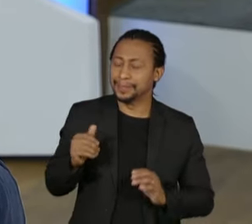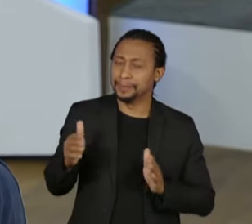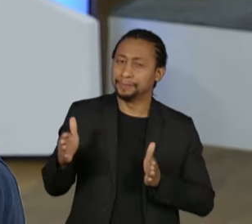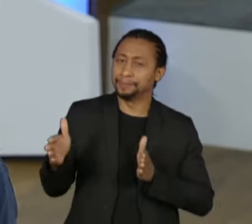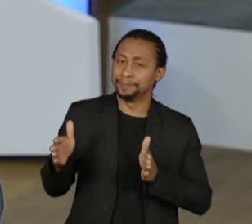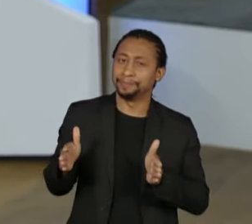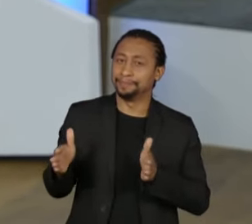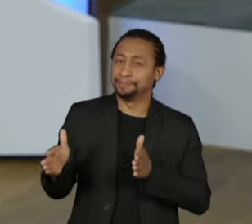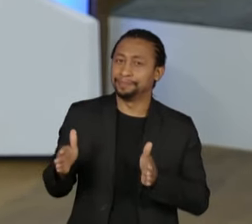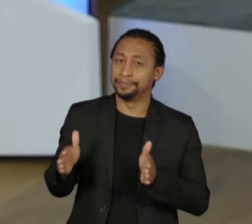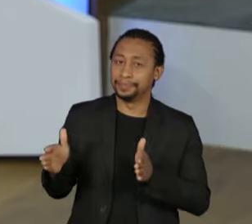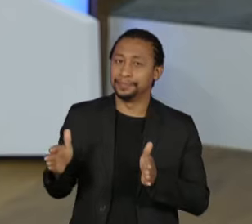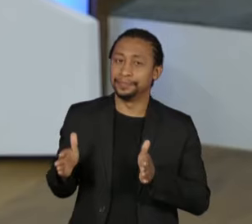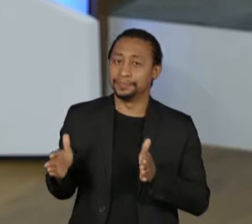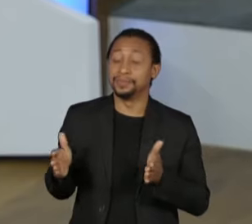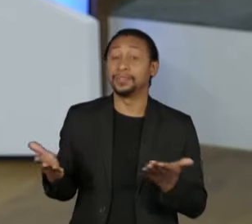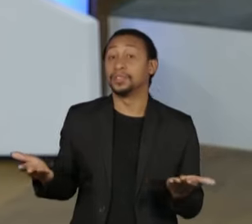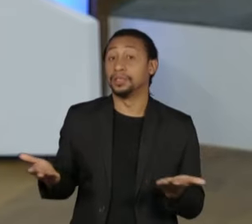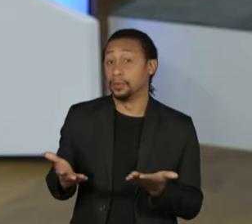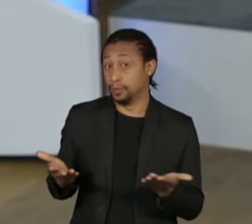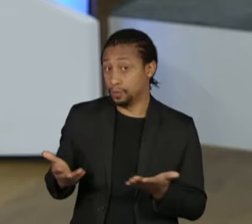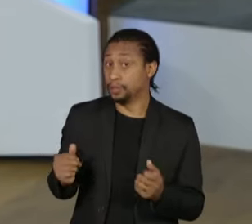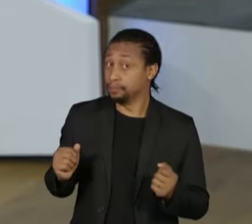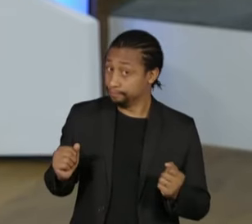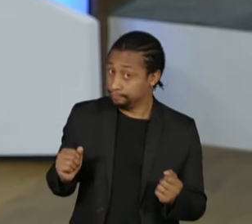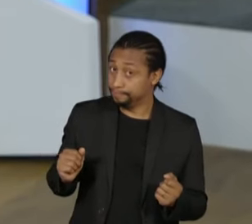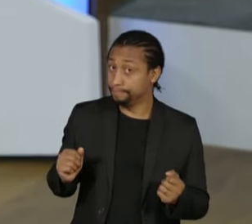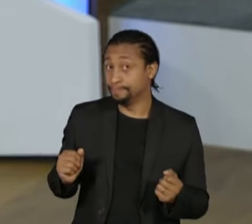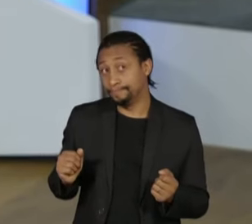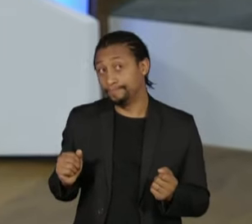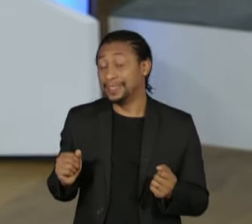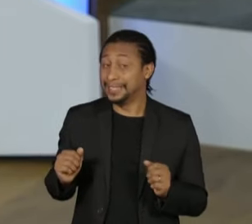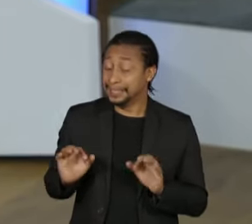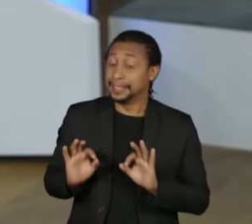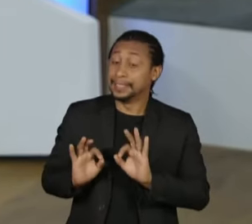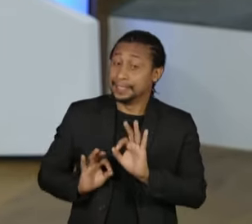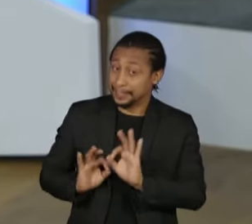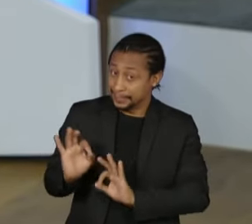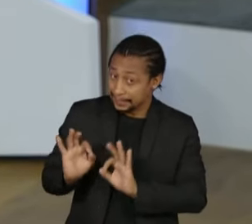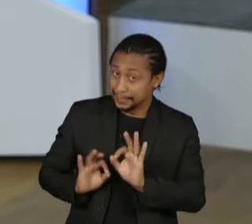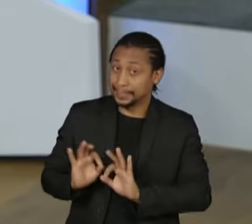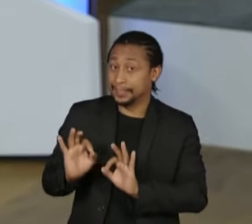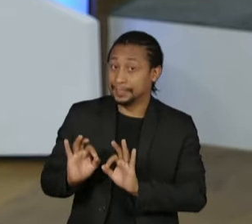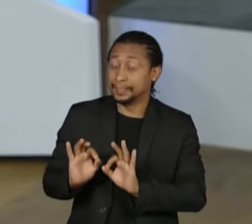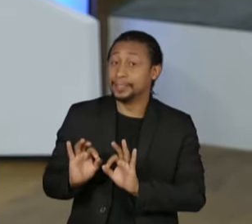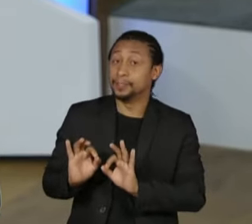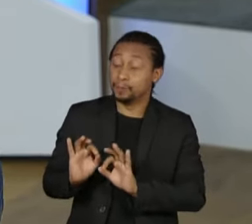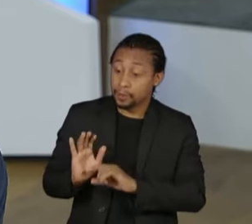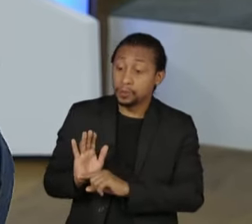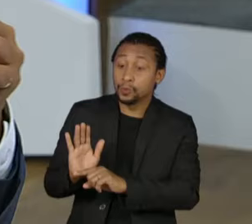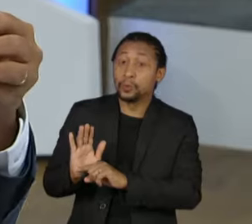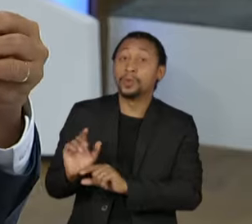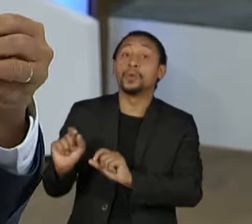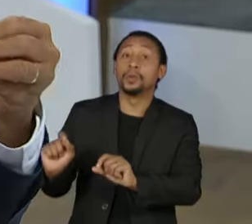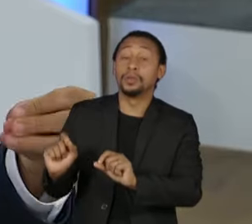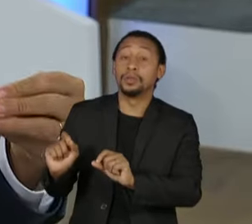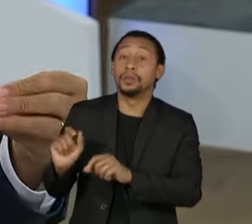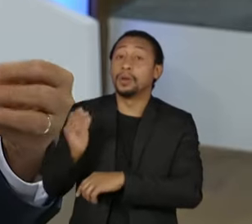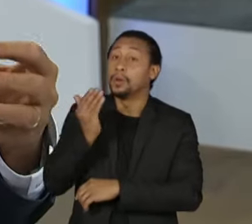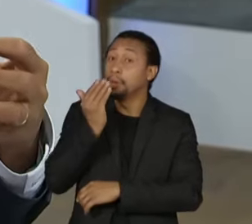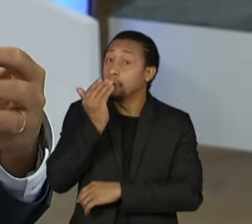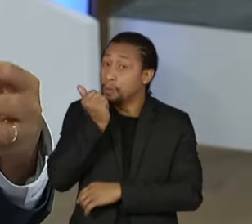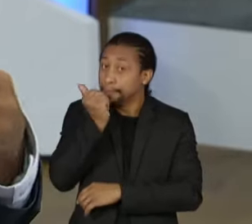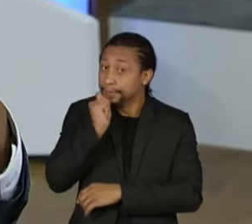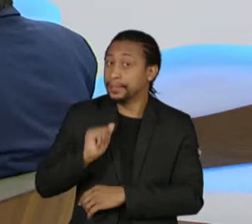nós estamos tratando aqui de comida, nós estamos tratando de